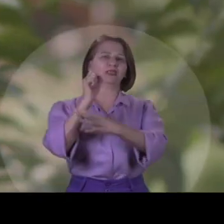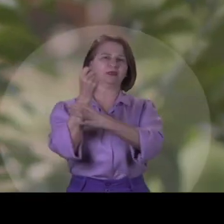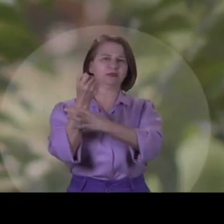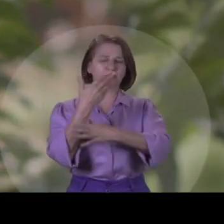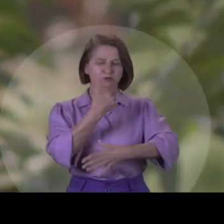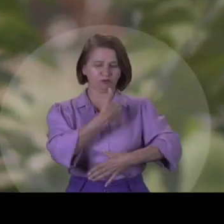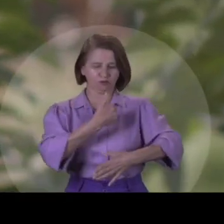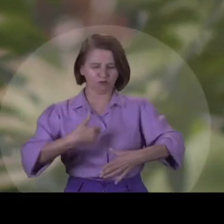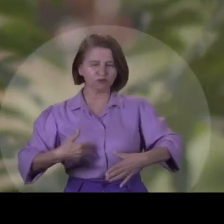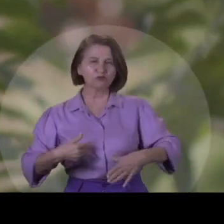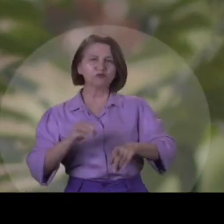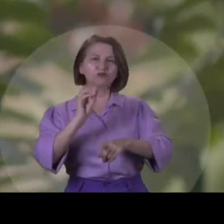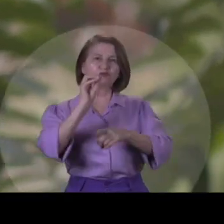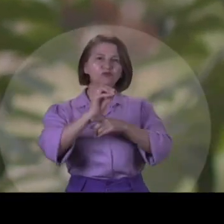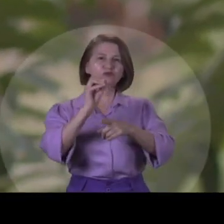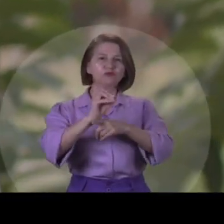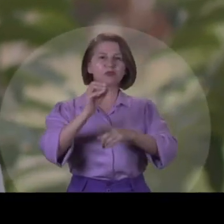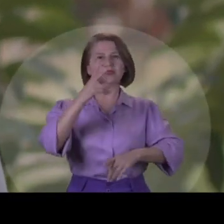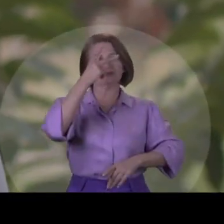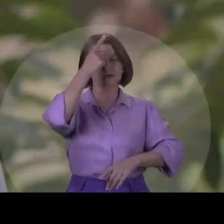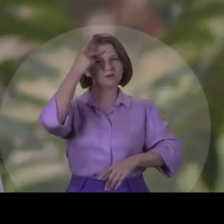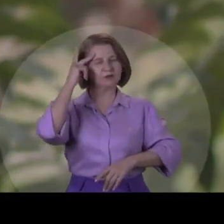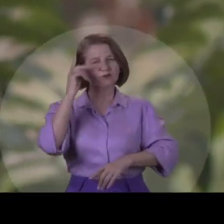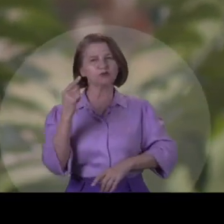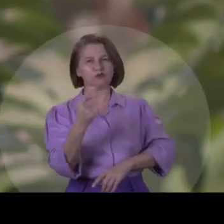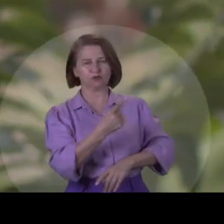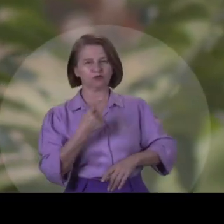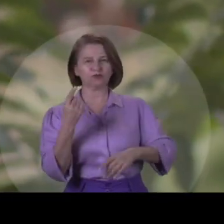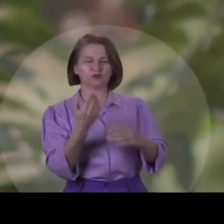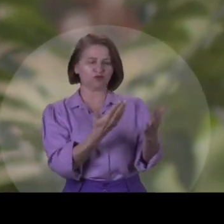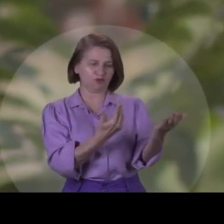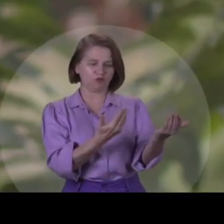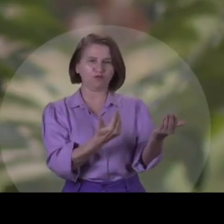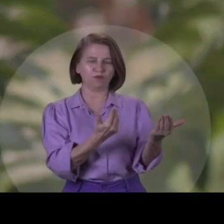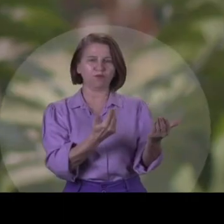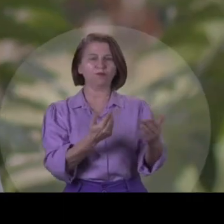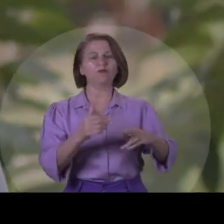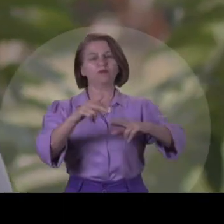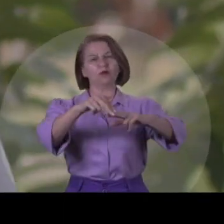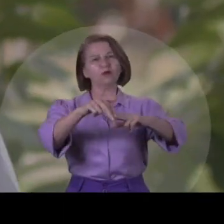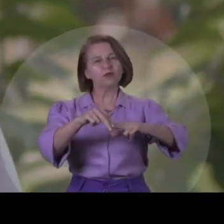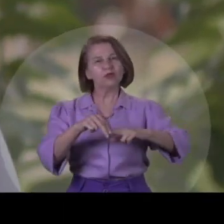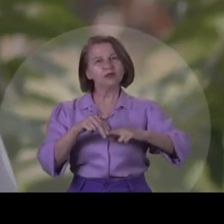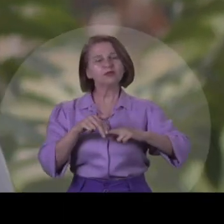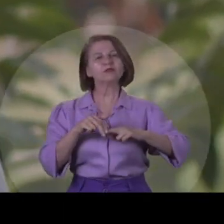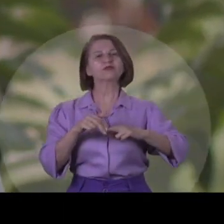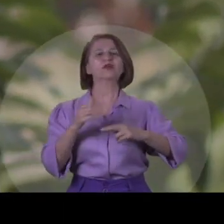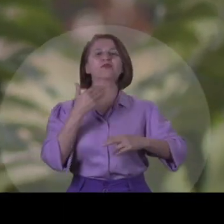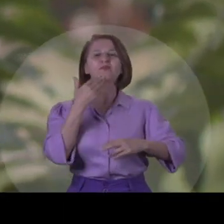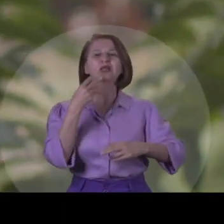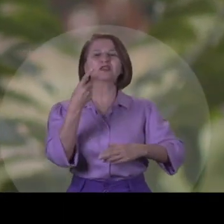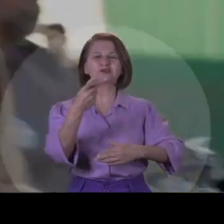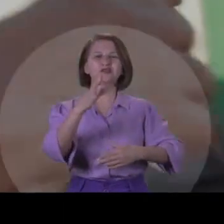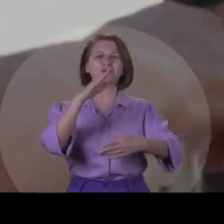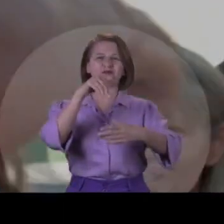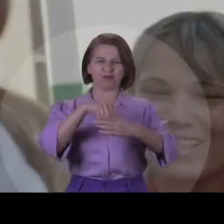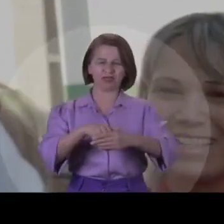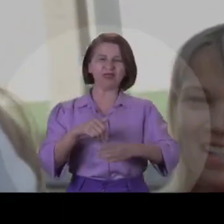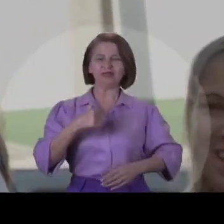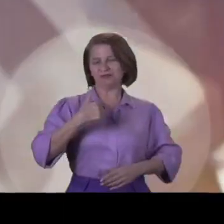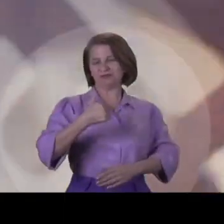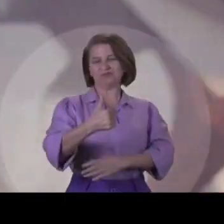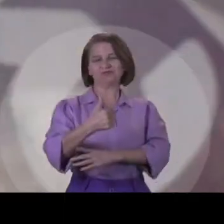Vamos juntos cuidar da nossa gente, cuidar da nossa juventude. E para isso, peço a confiança do seu voto.